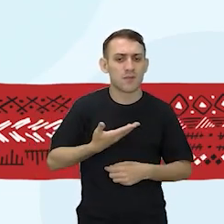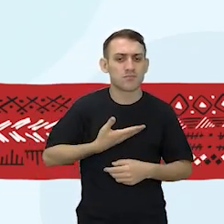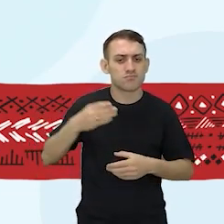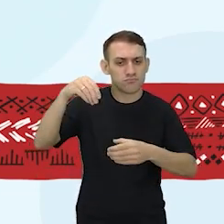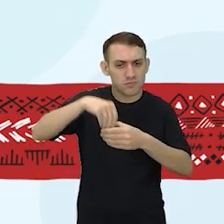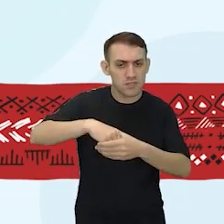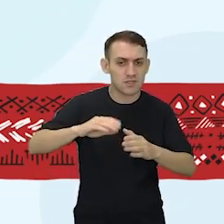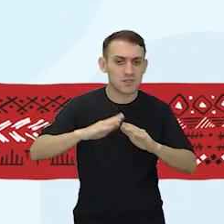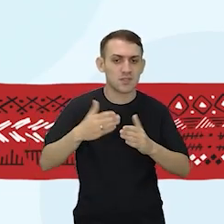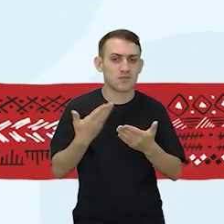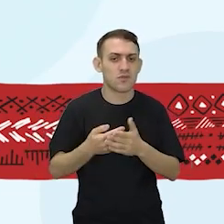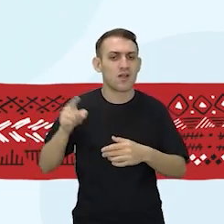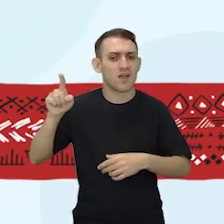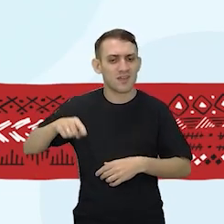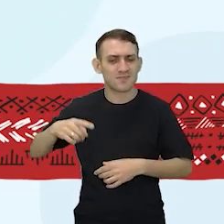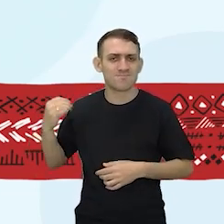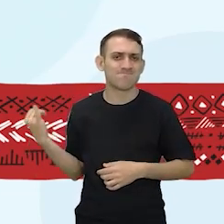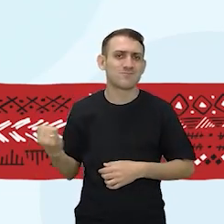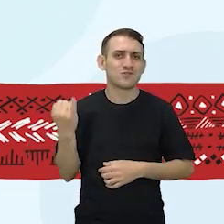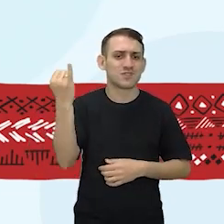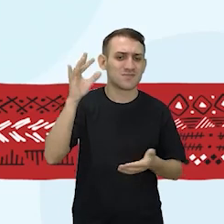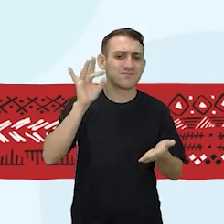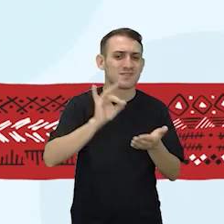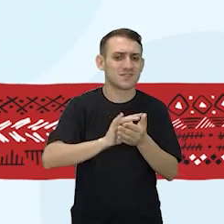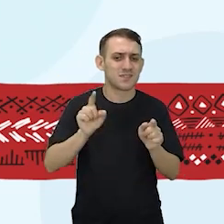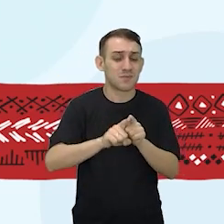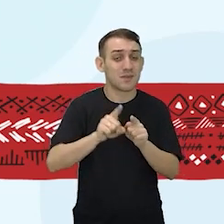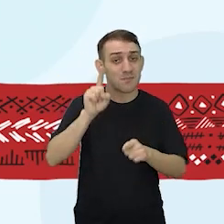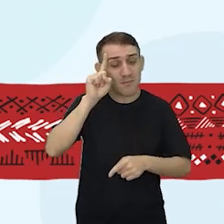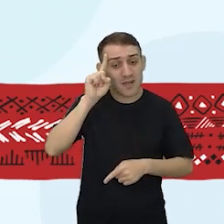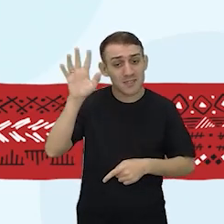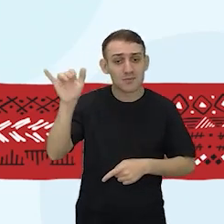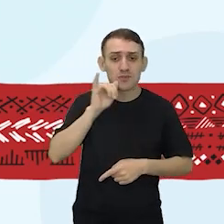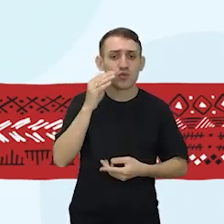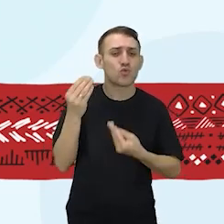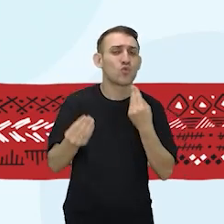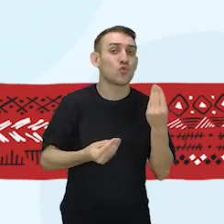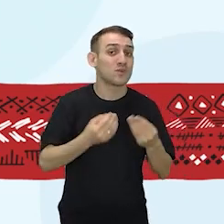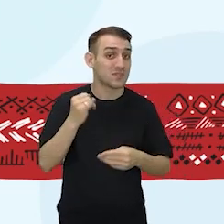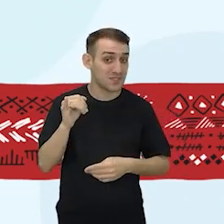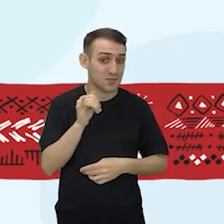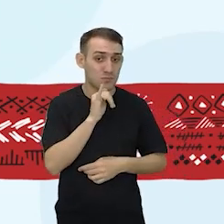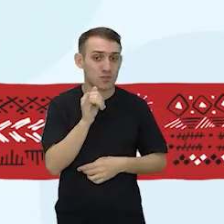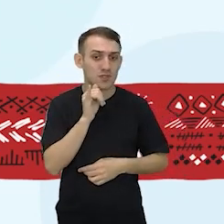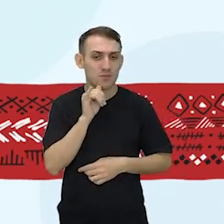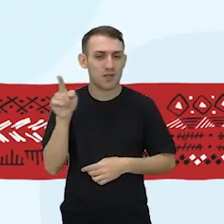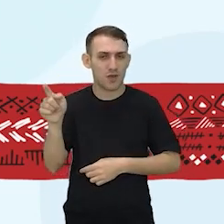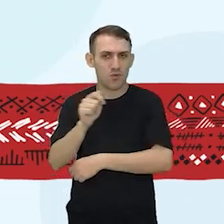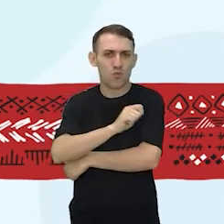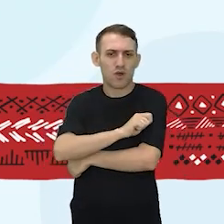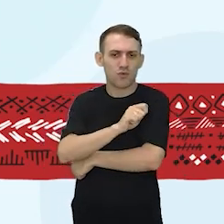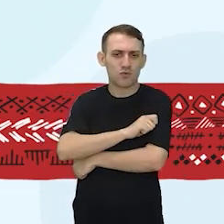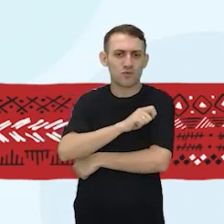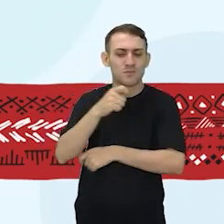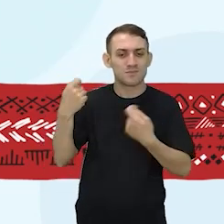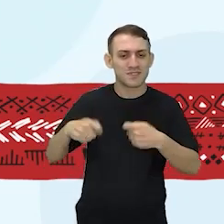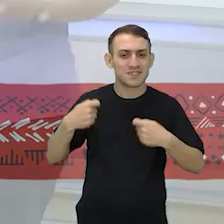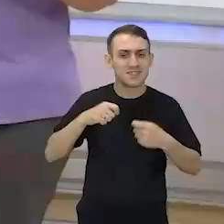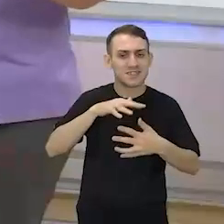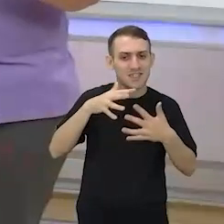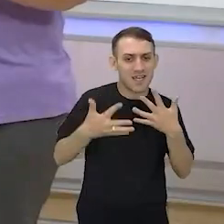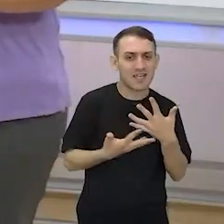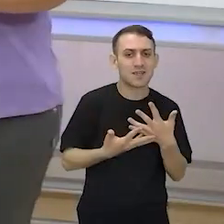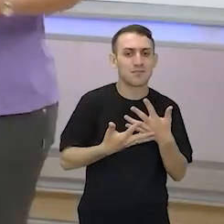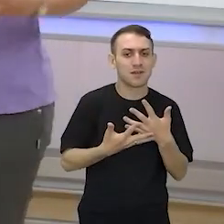escola. É muito importante. Já pensou como é que ia ser para um estudante que precisa da Libras